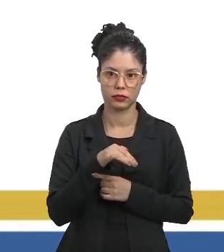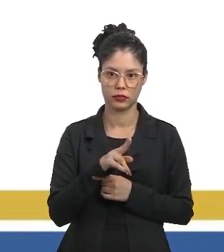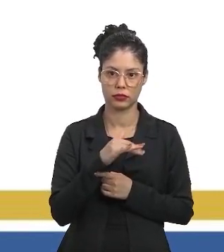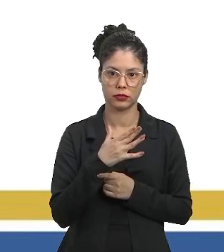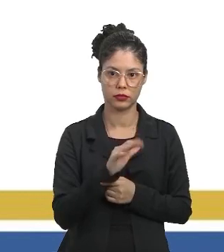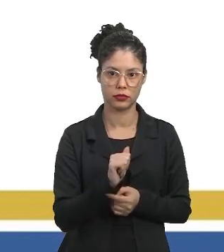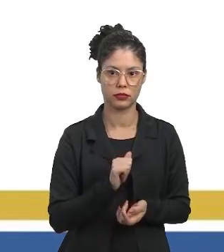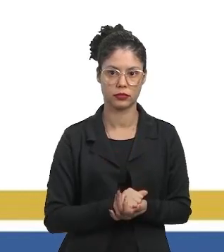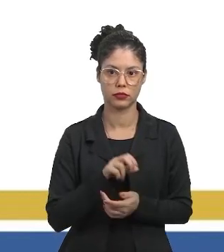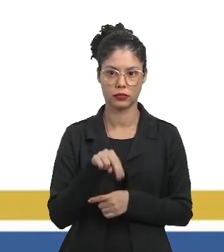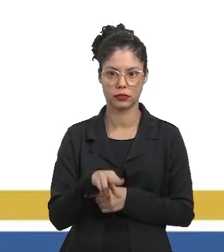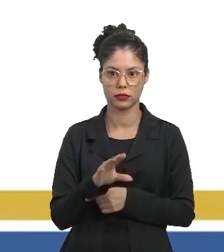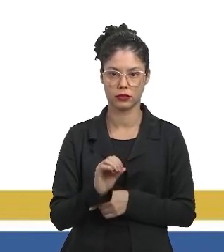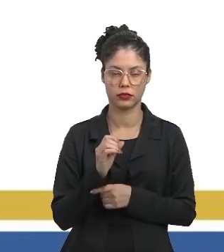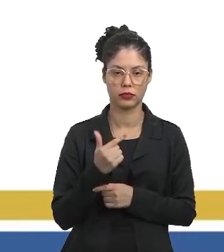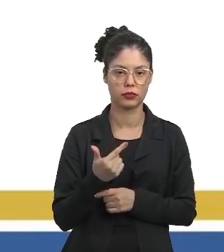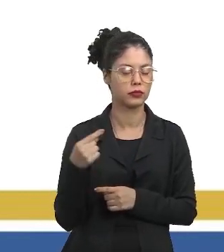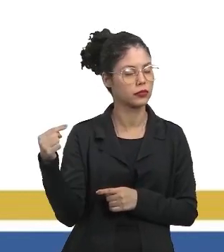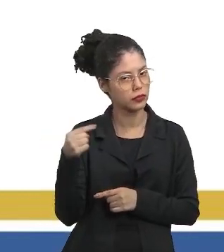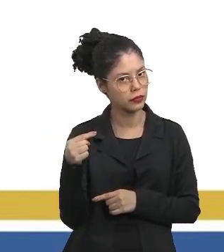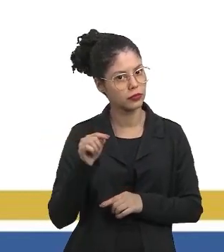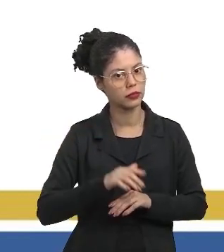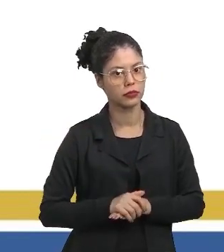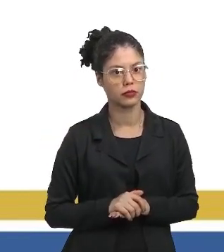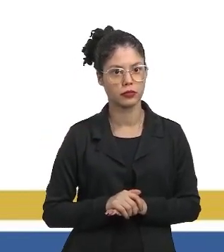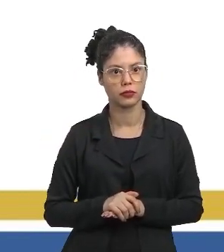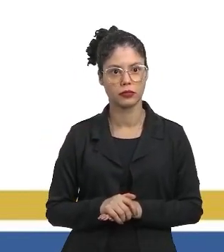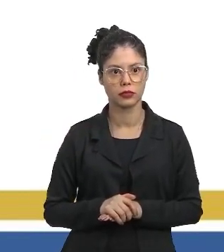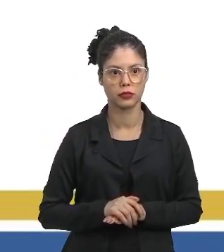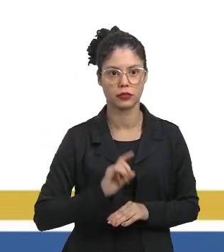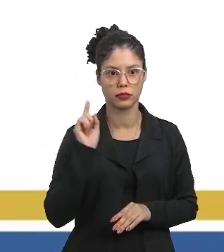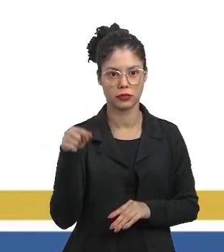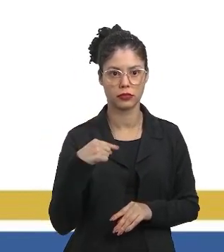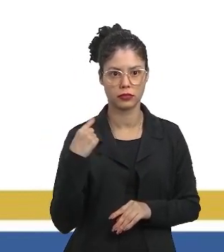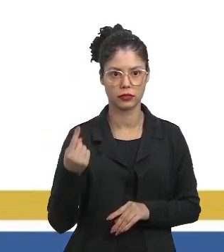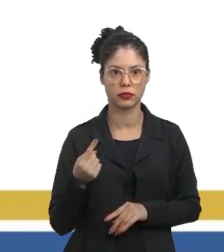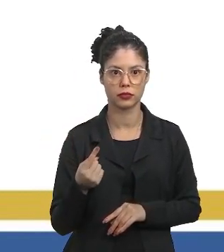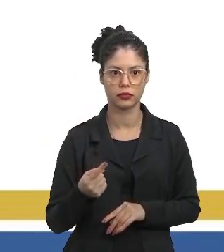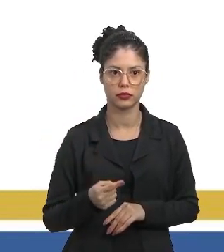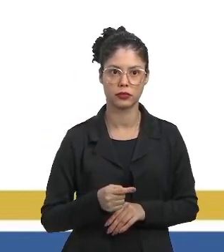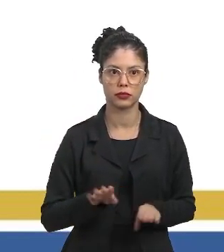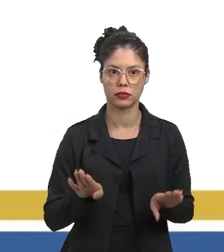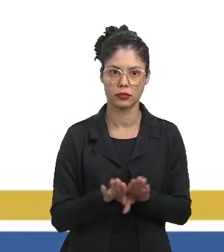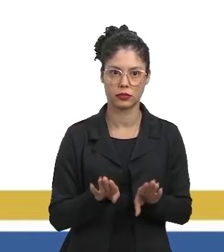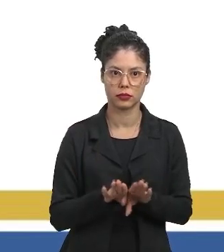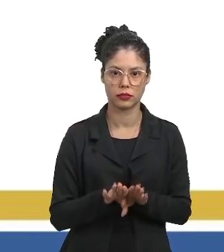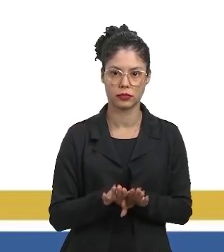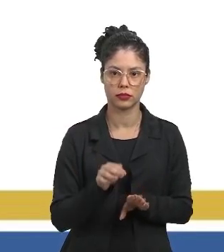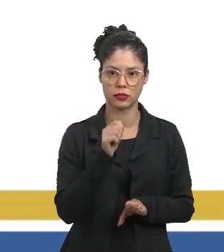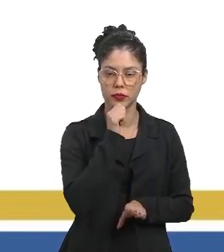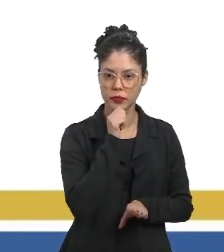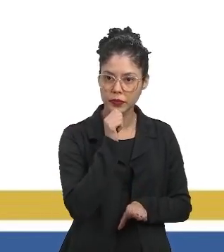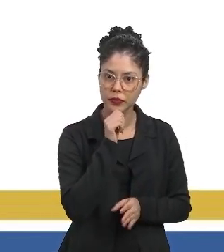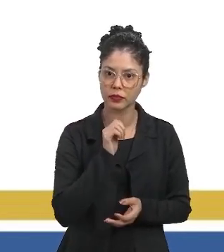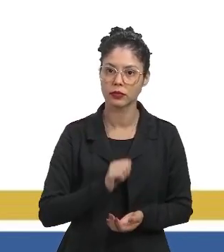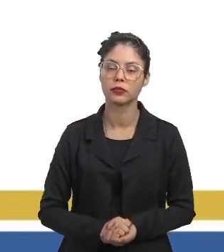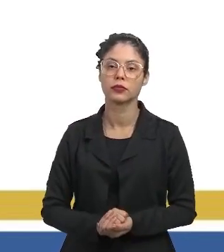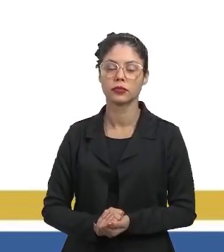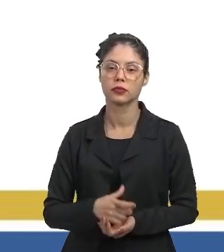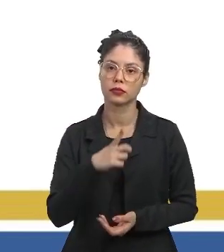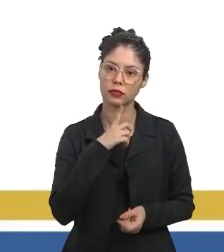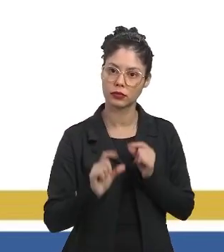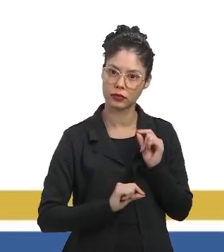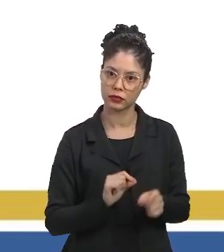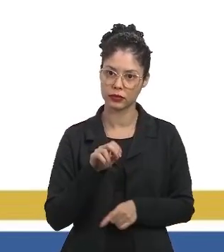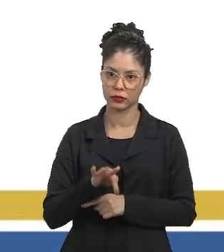NO2 menos. E depois, NO3. E aí nós